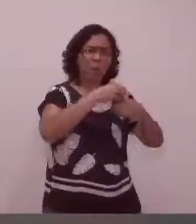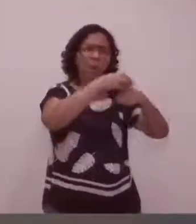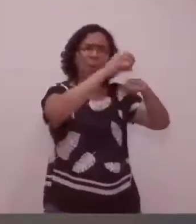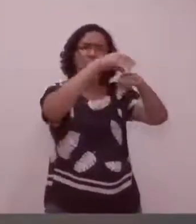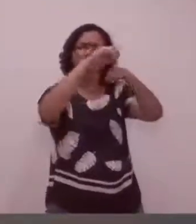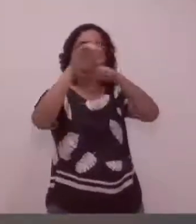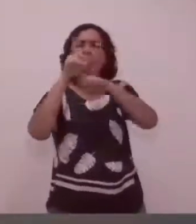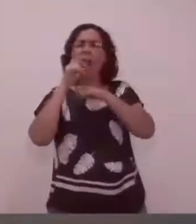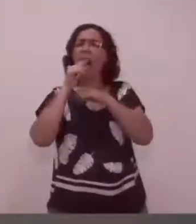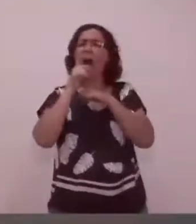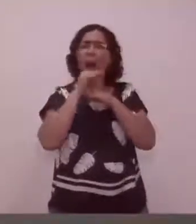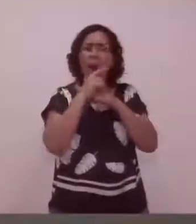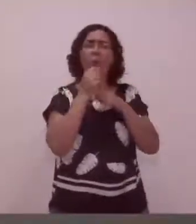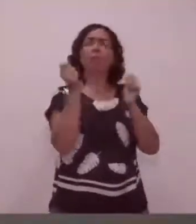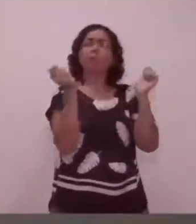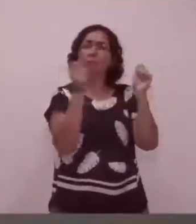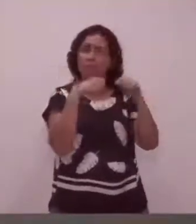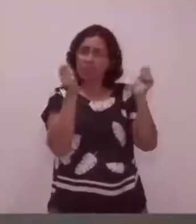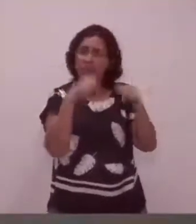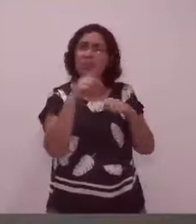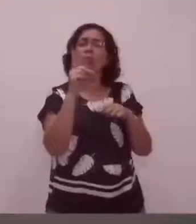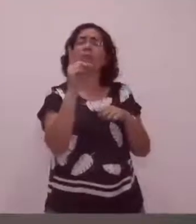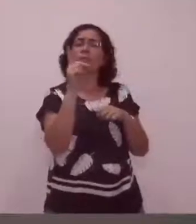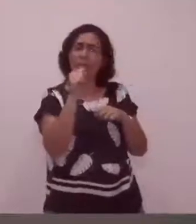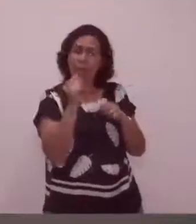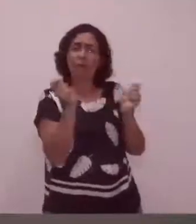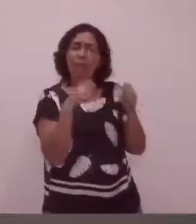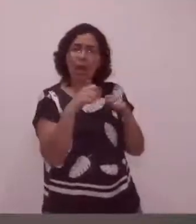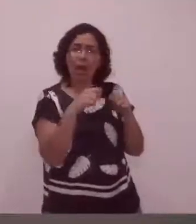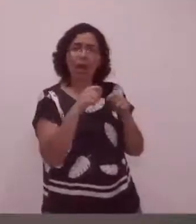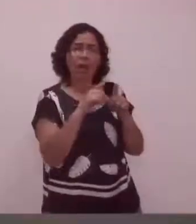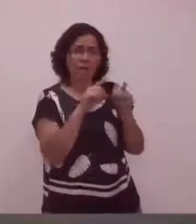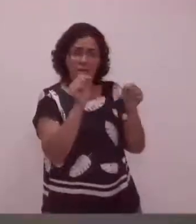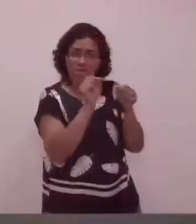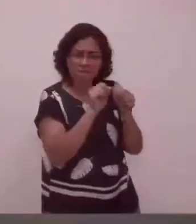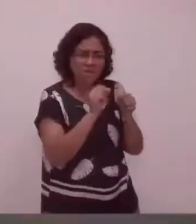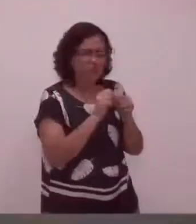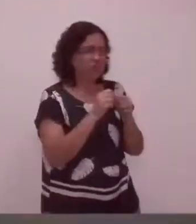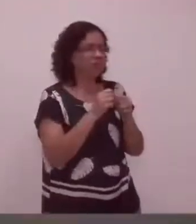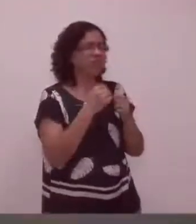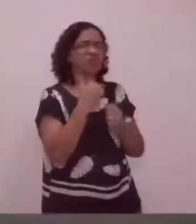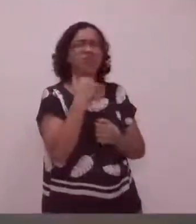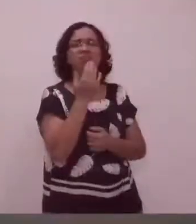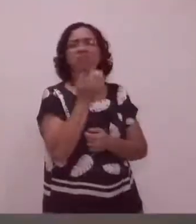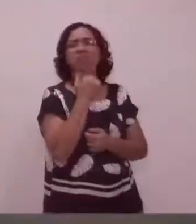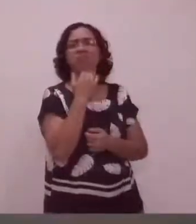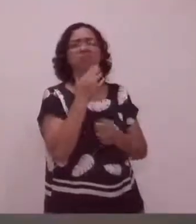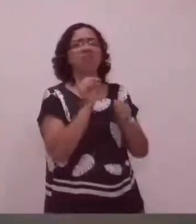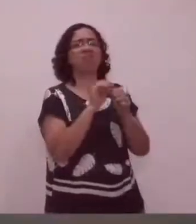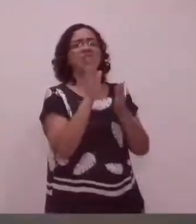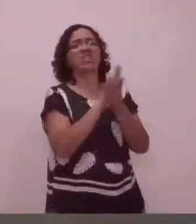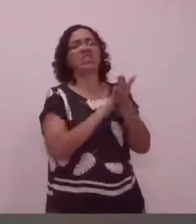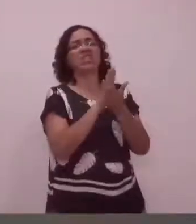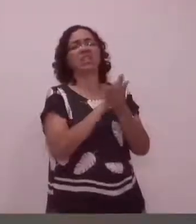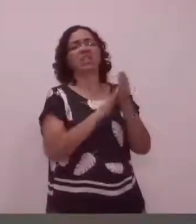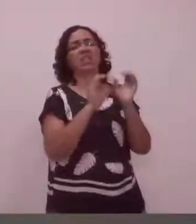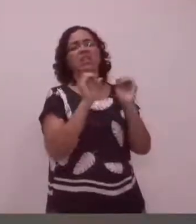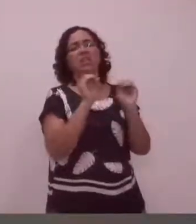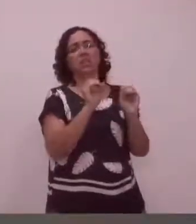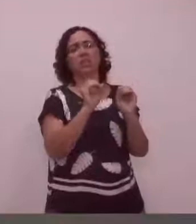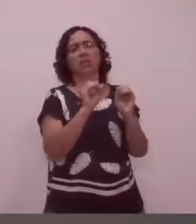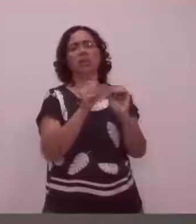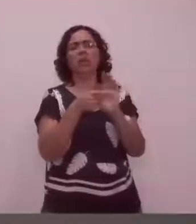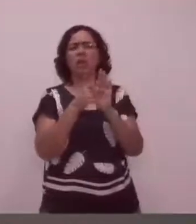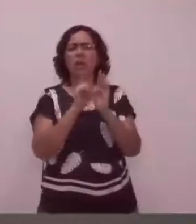melhor água para o bairro da Capela? Poderia. Mas fizeram? Também não. O